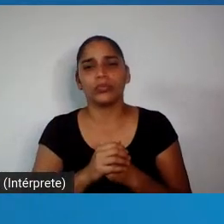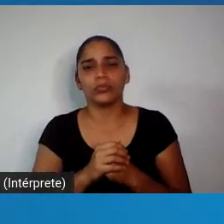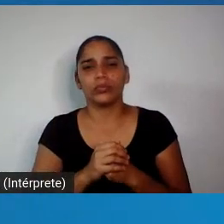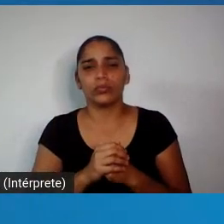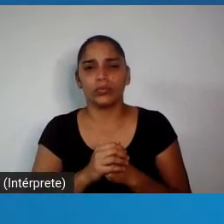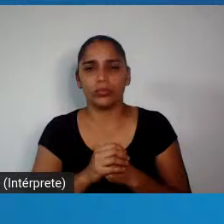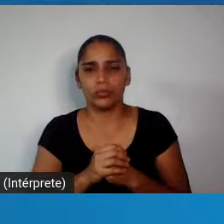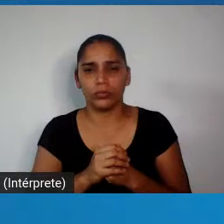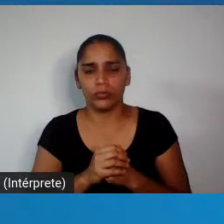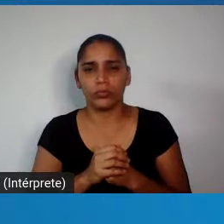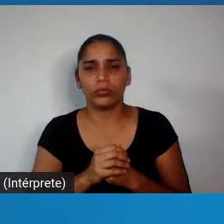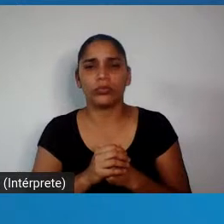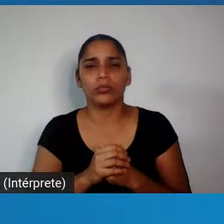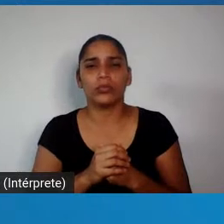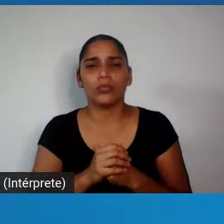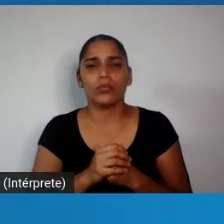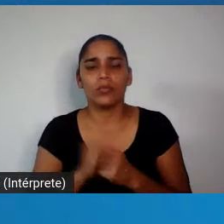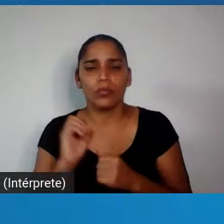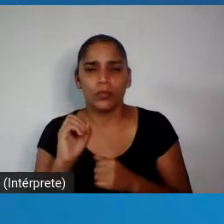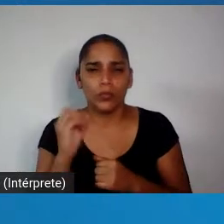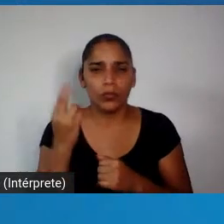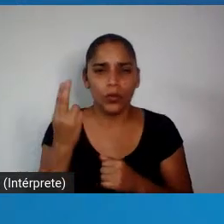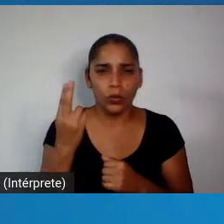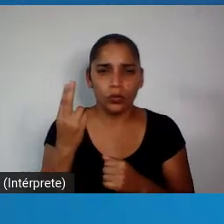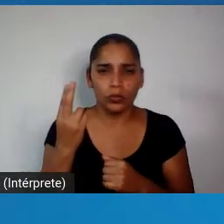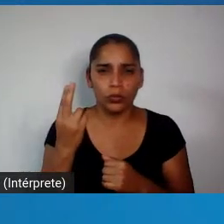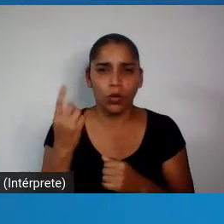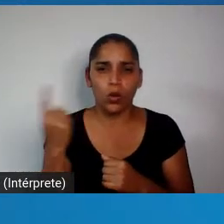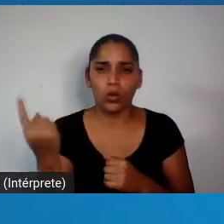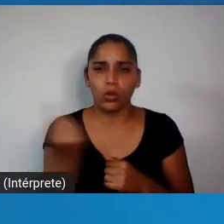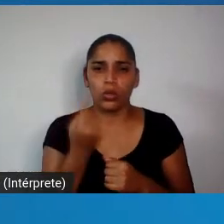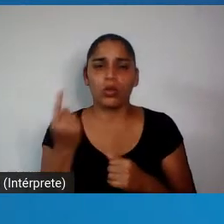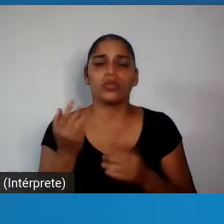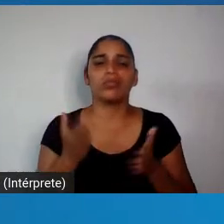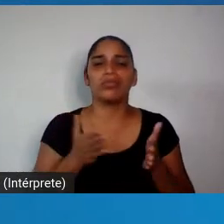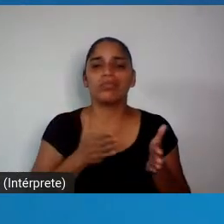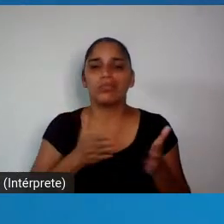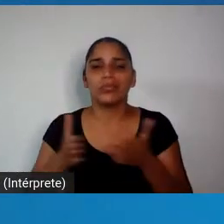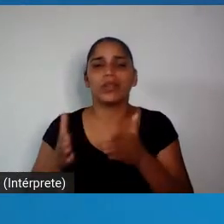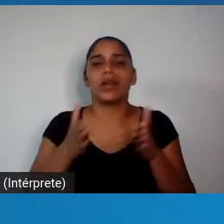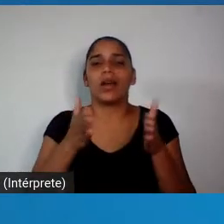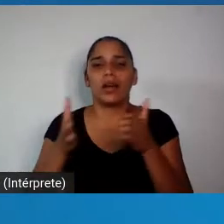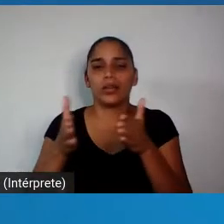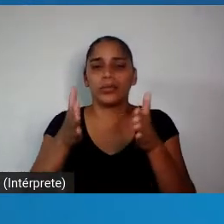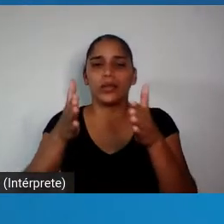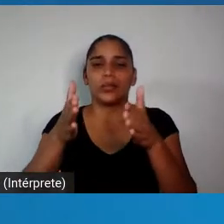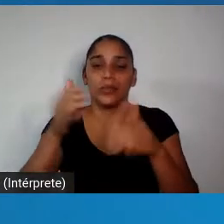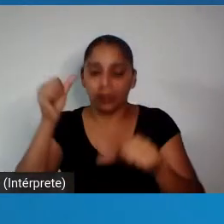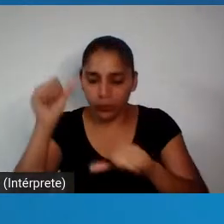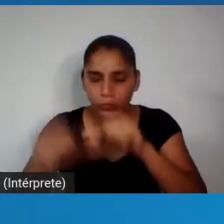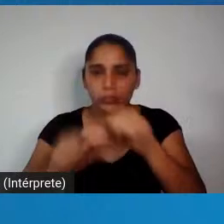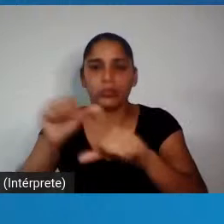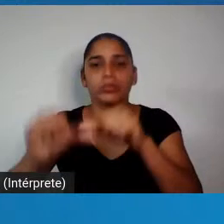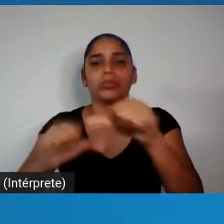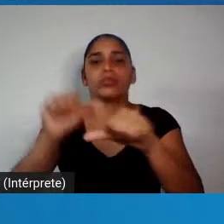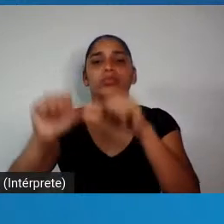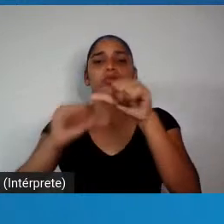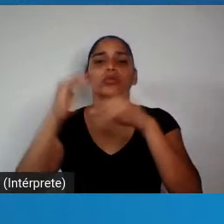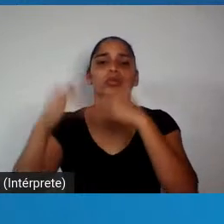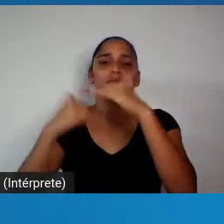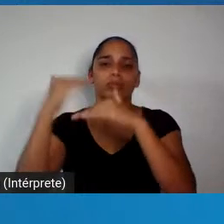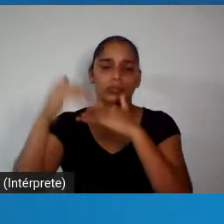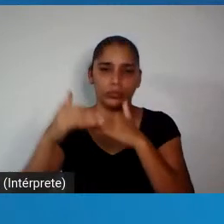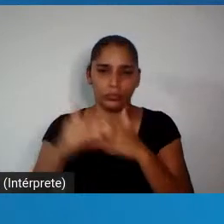vacinas que chegam, ou a gente tem que caminhar para a inovação. E aí, quero dizer o seguinte, não é uma visão, gente,